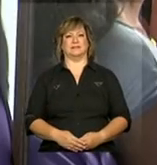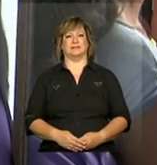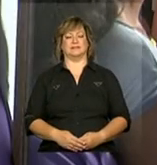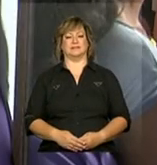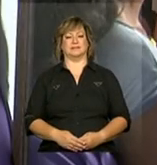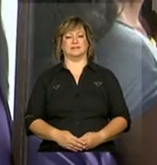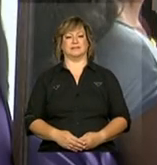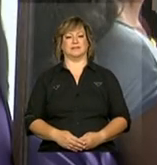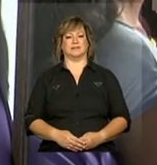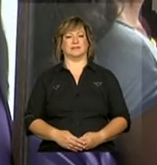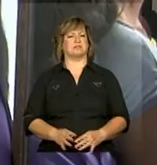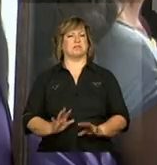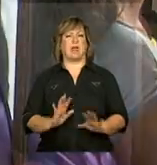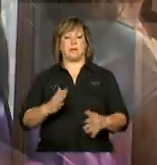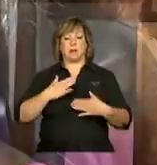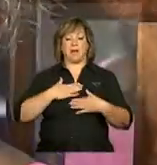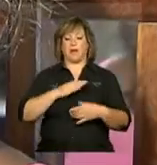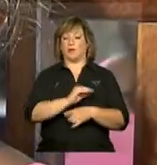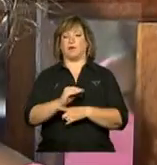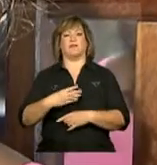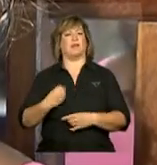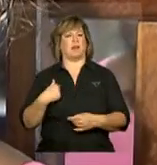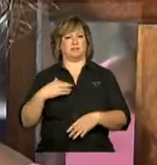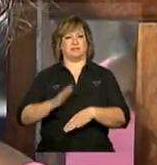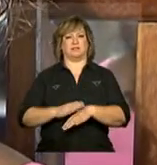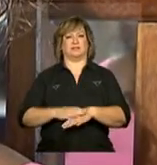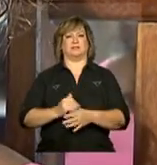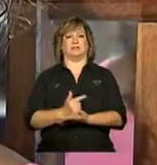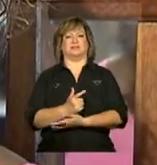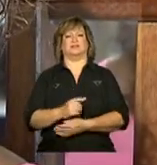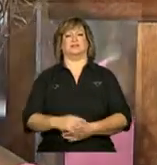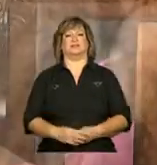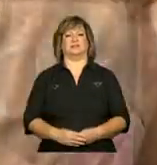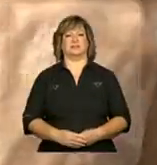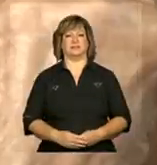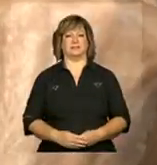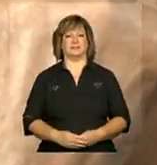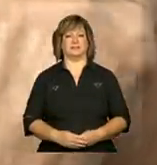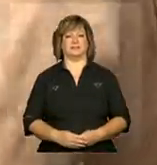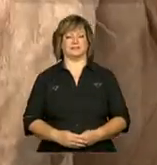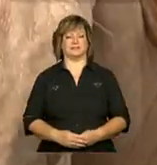Nem para mim, nem para meu filho. Não faço nada.